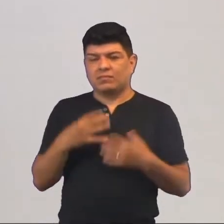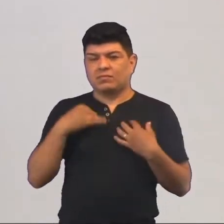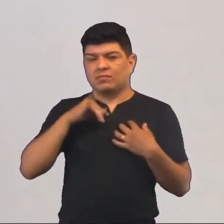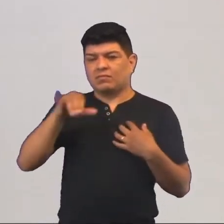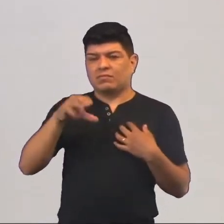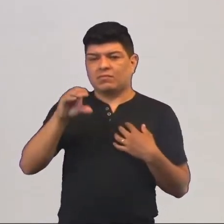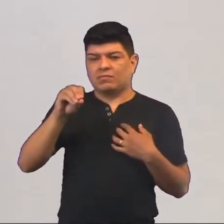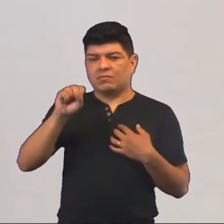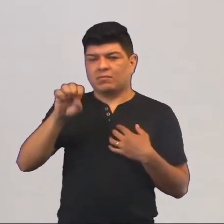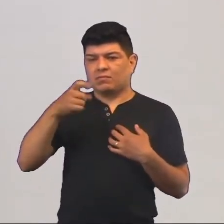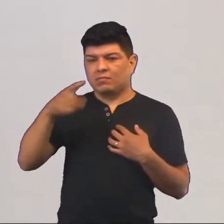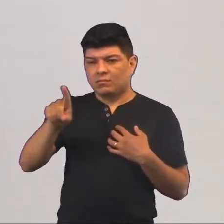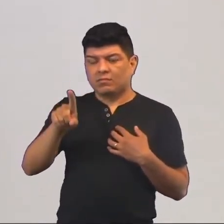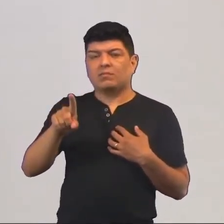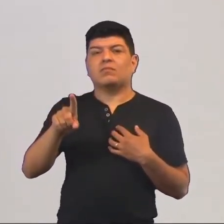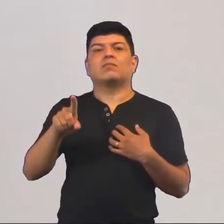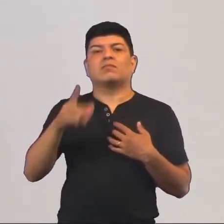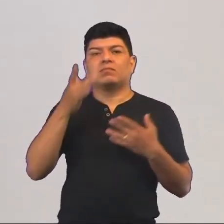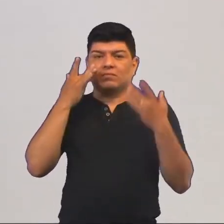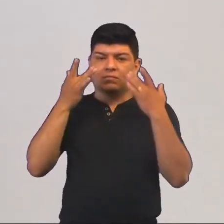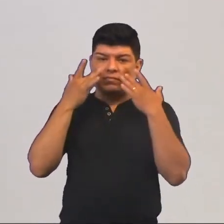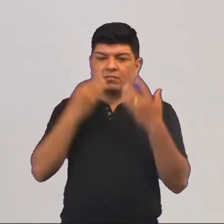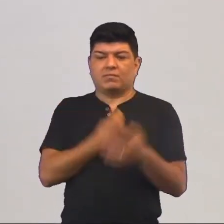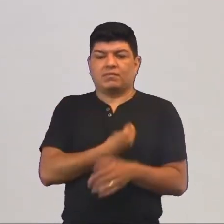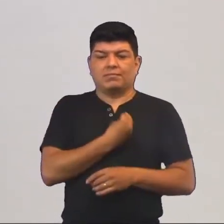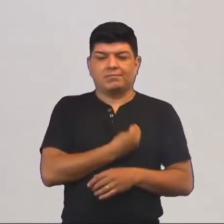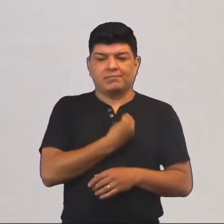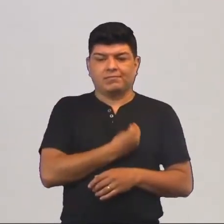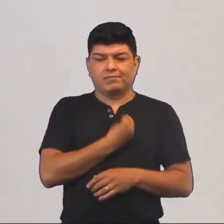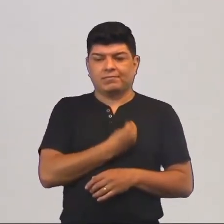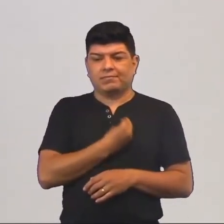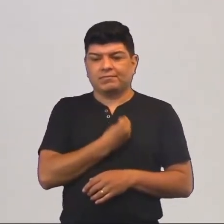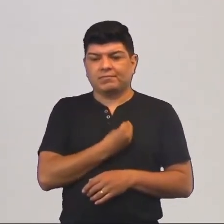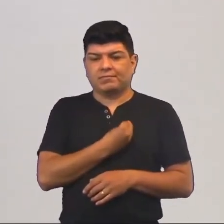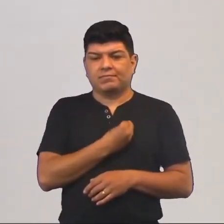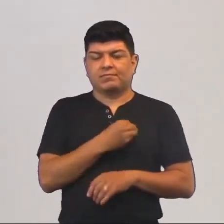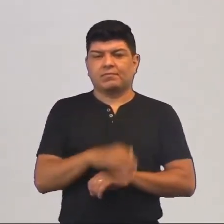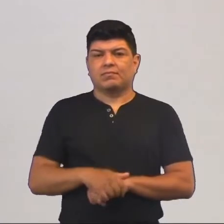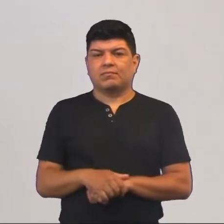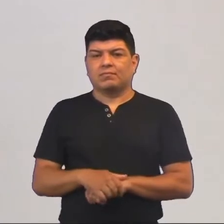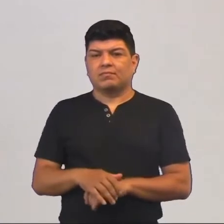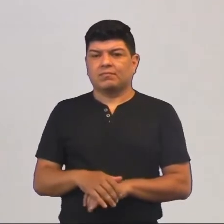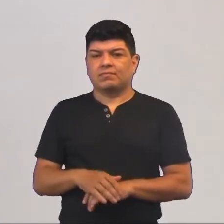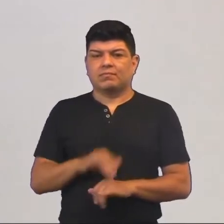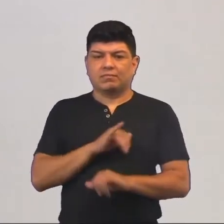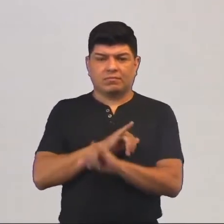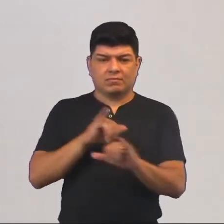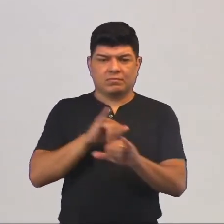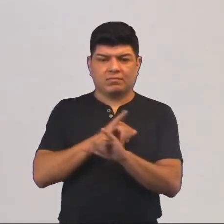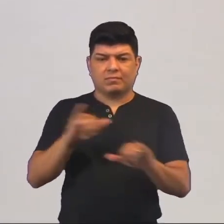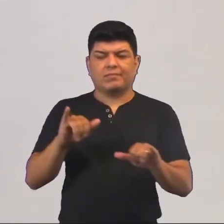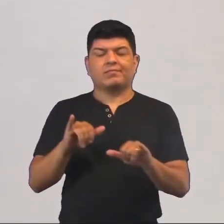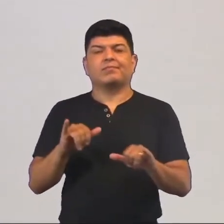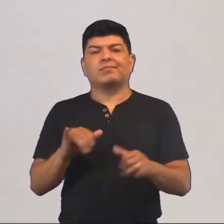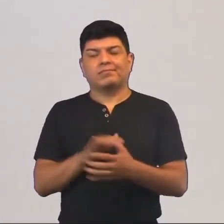José na peça, né? Na participação aí das mensagens que são feitas aí na peça. É